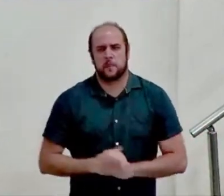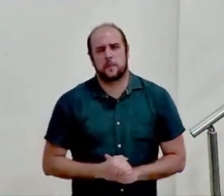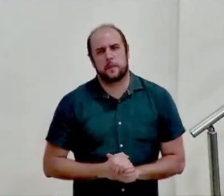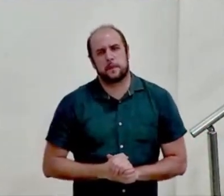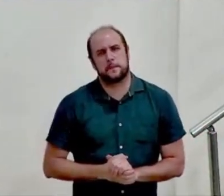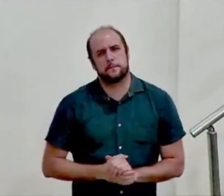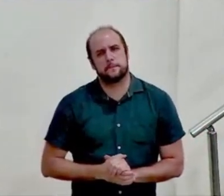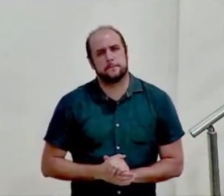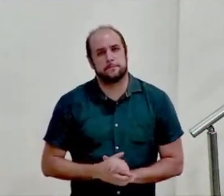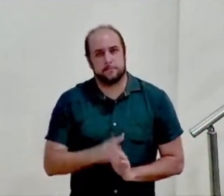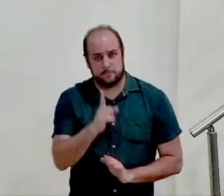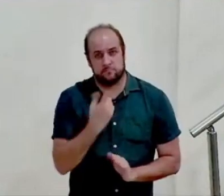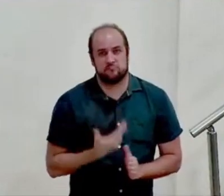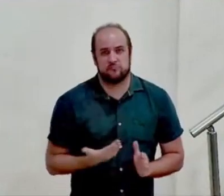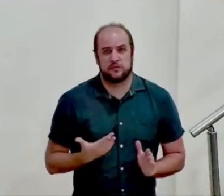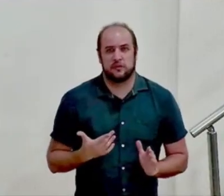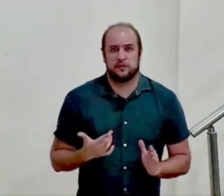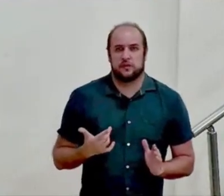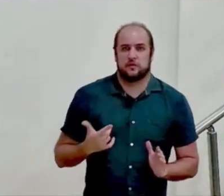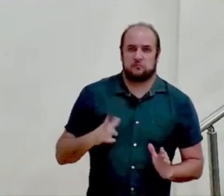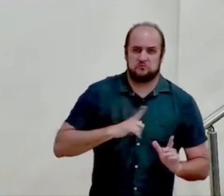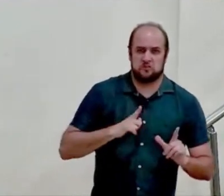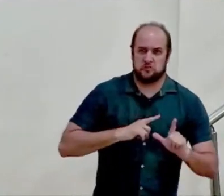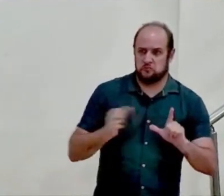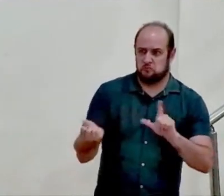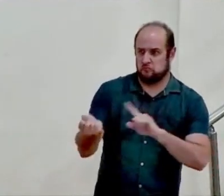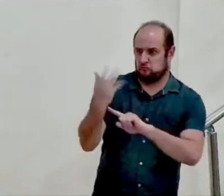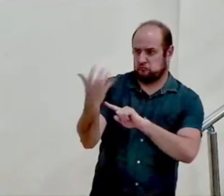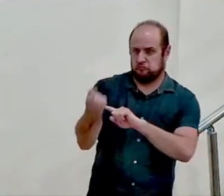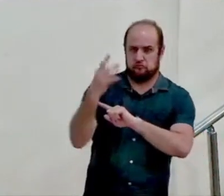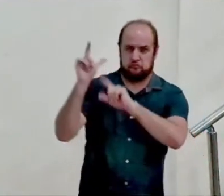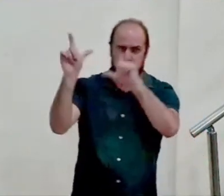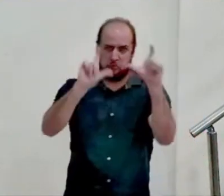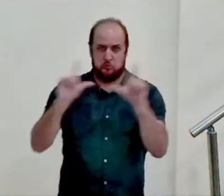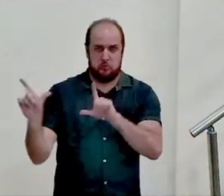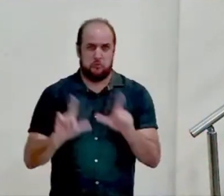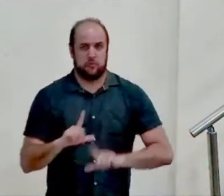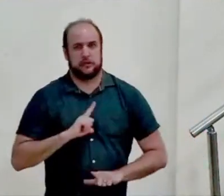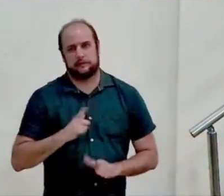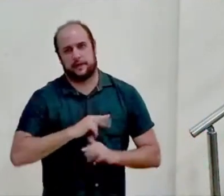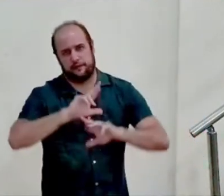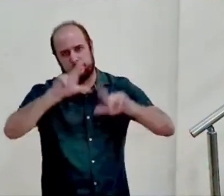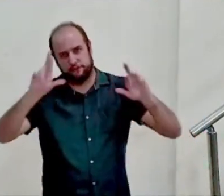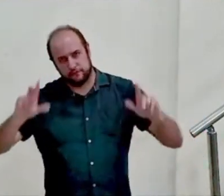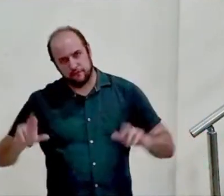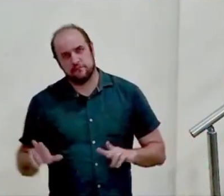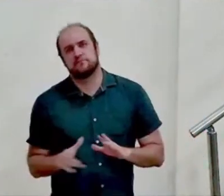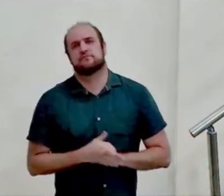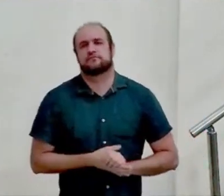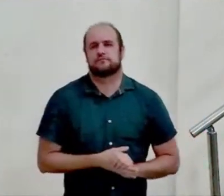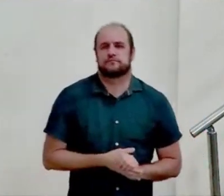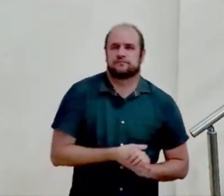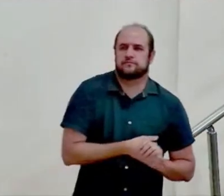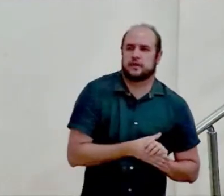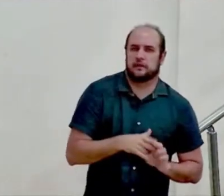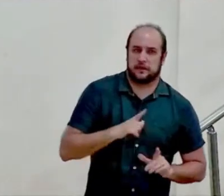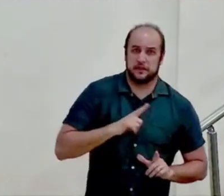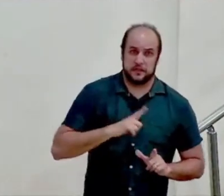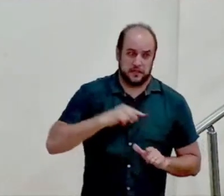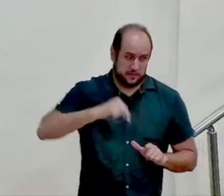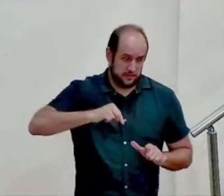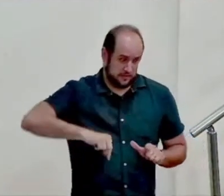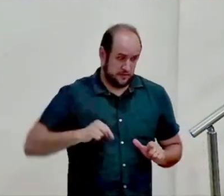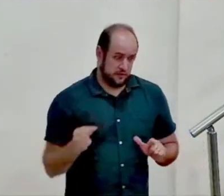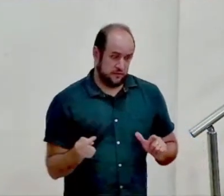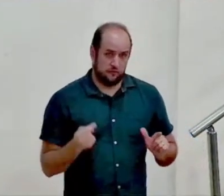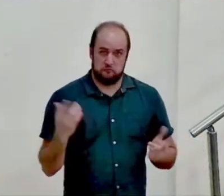nos seus streamings infinitos que agora nós temos nas séries não sei se aqui tem mas eu sei que